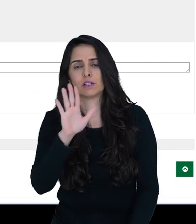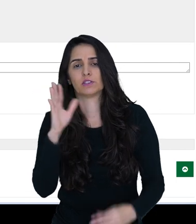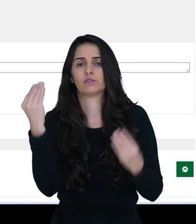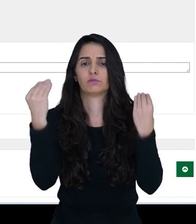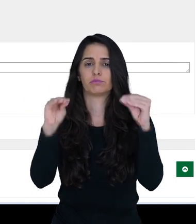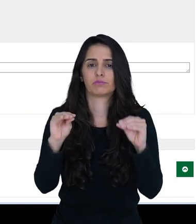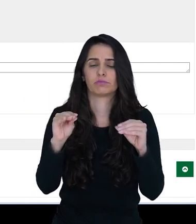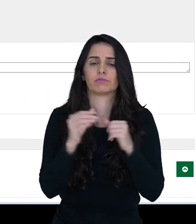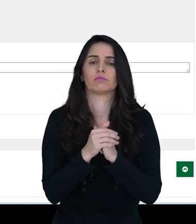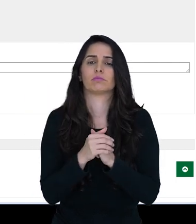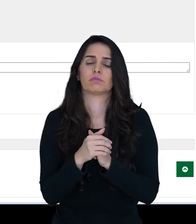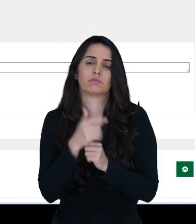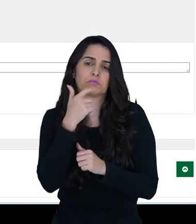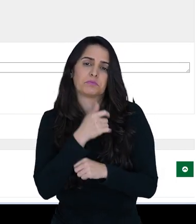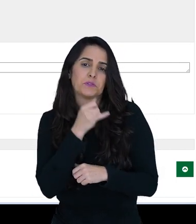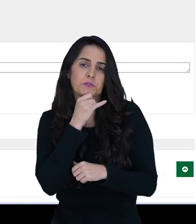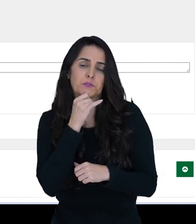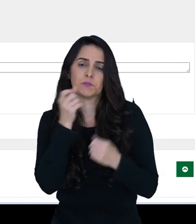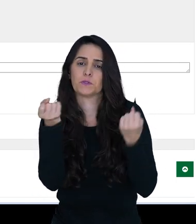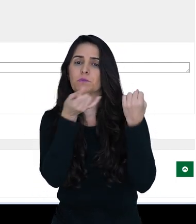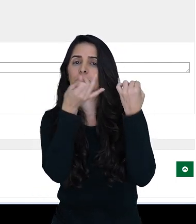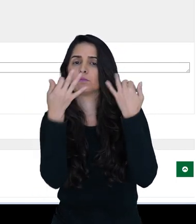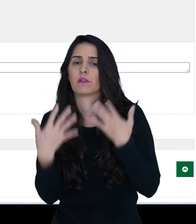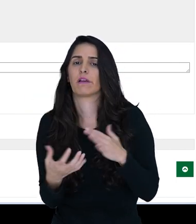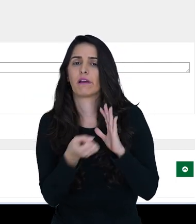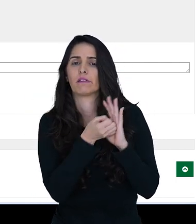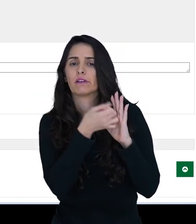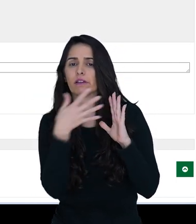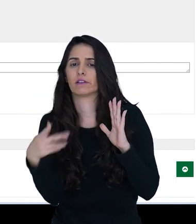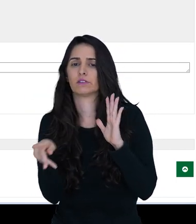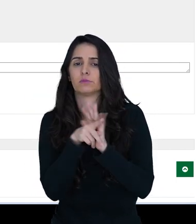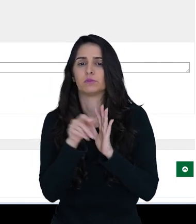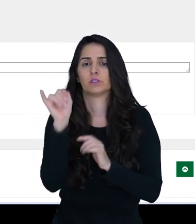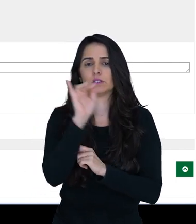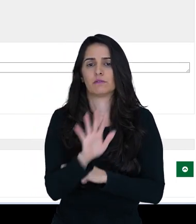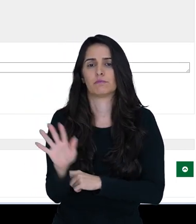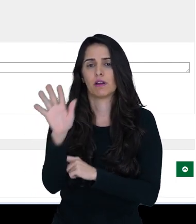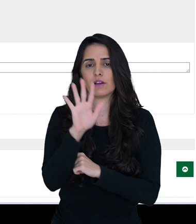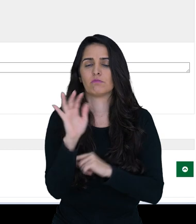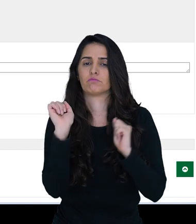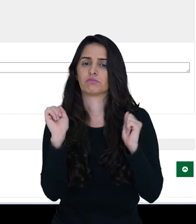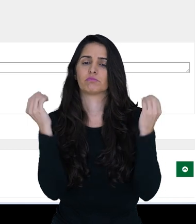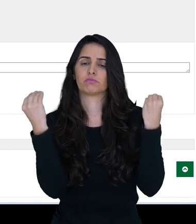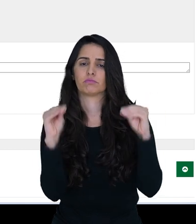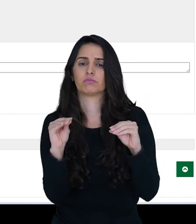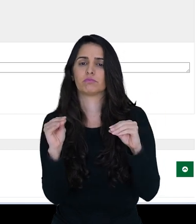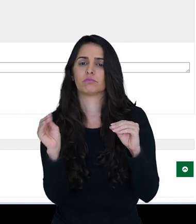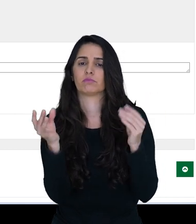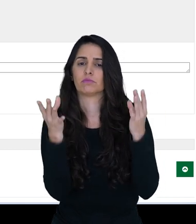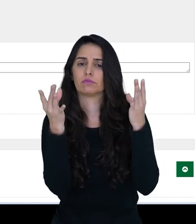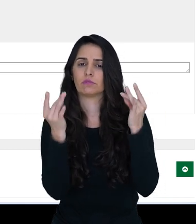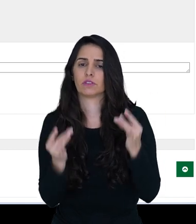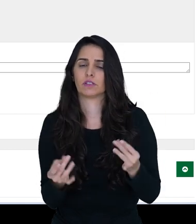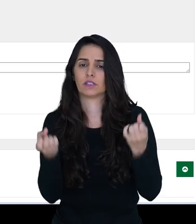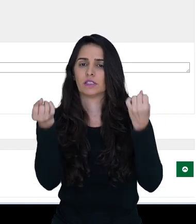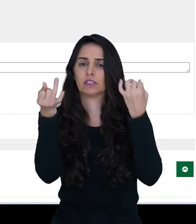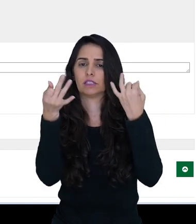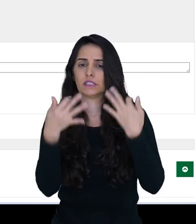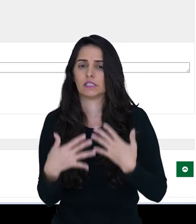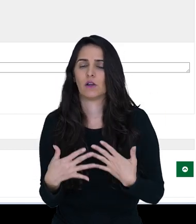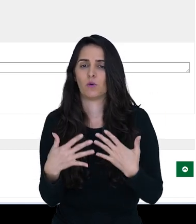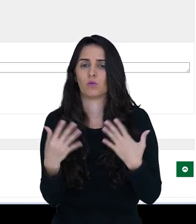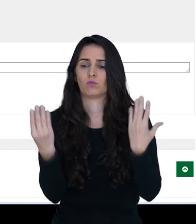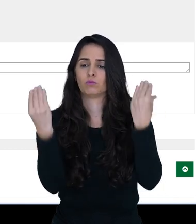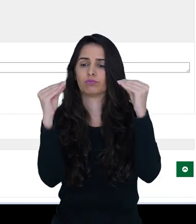imagem. E aí eu posso ter explicado quais são as características dessa imagem. E aqui eu posso fazer essa descrição